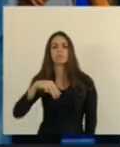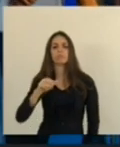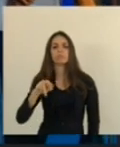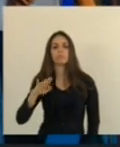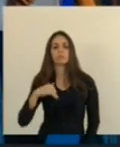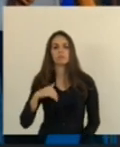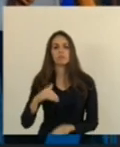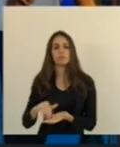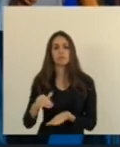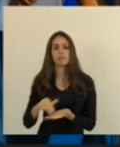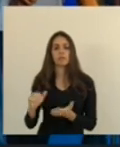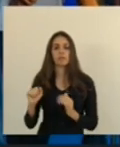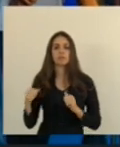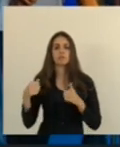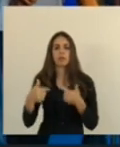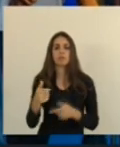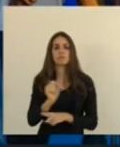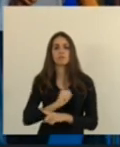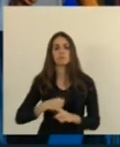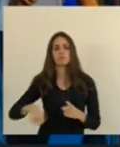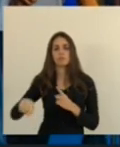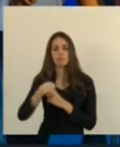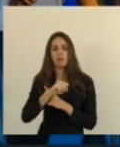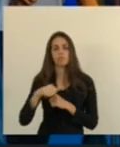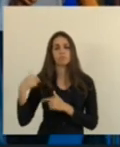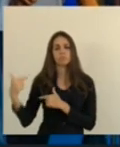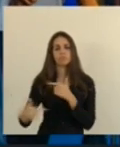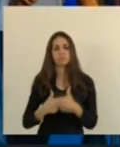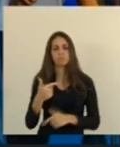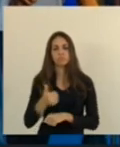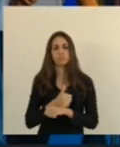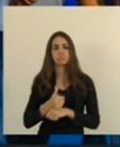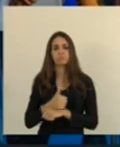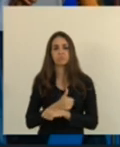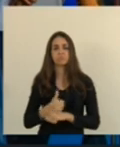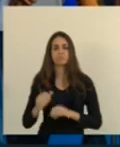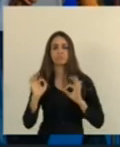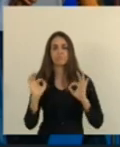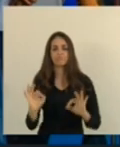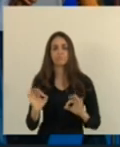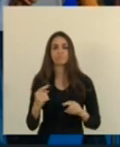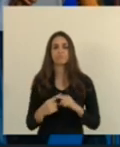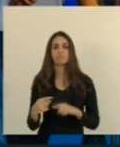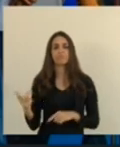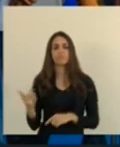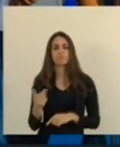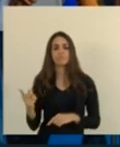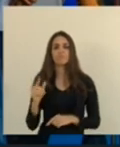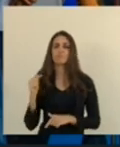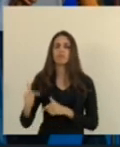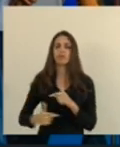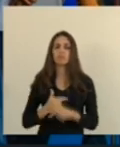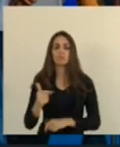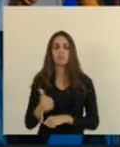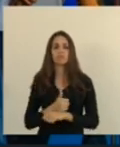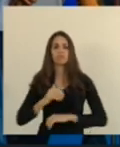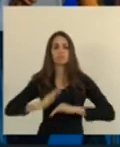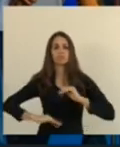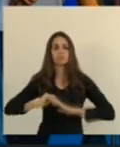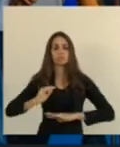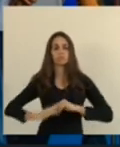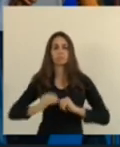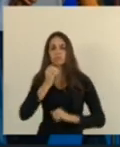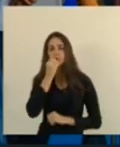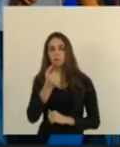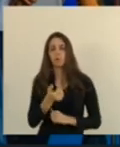secretária de Ação Social, que faz um trabalho brilhante, que estão desempenhando excelente trabalho à frente do